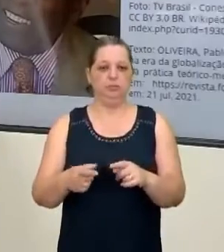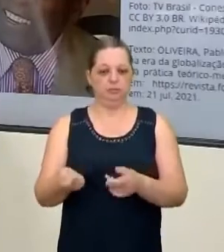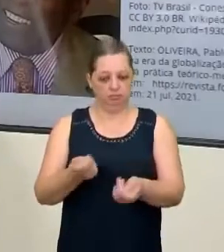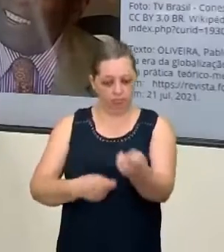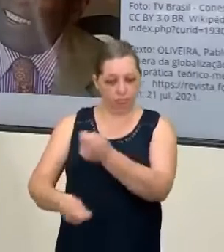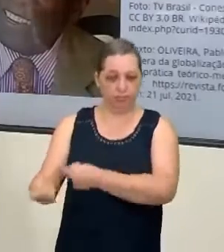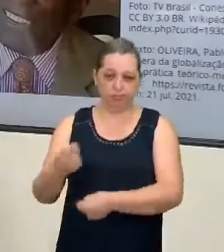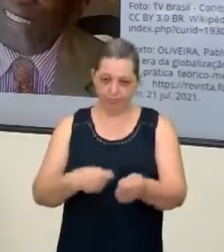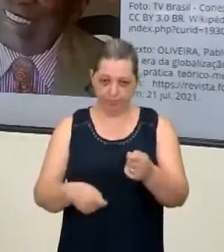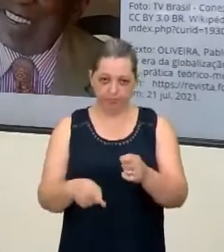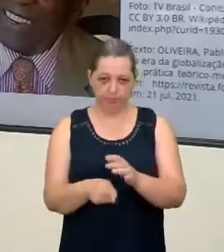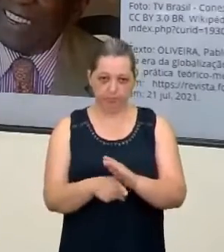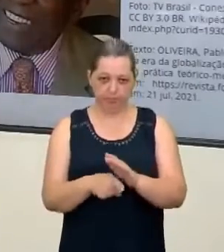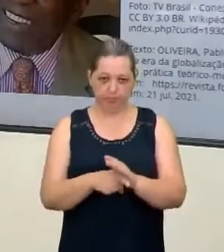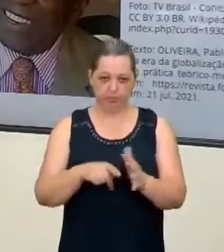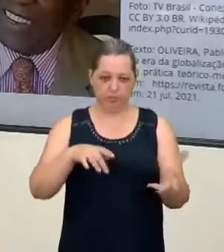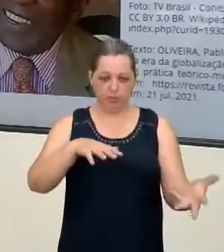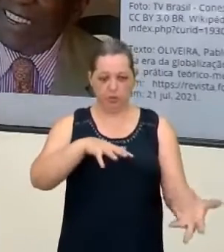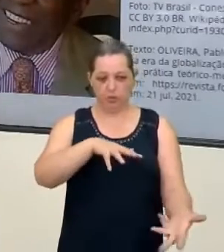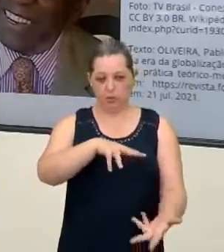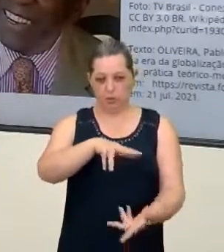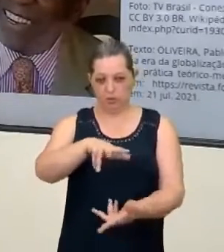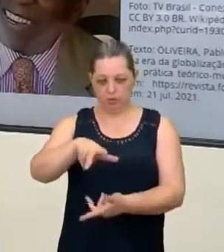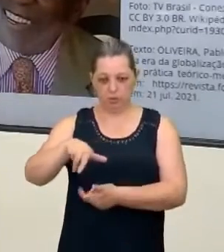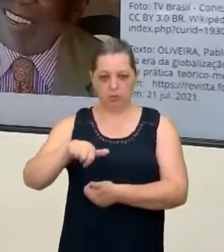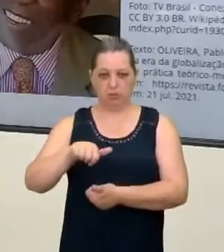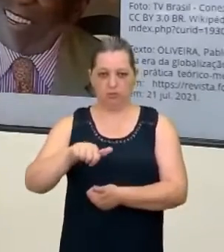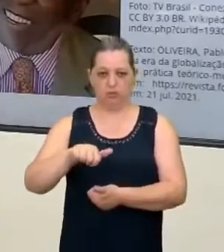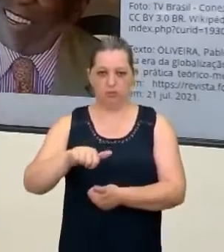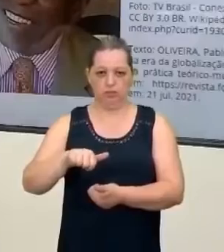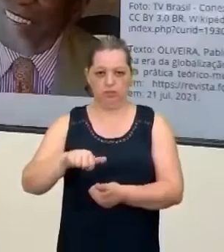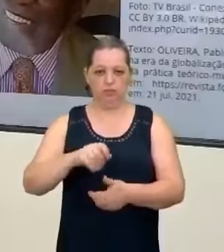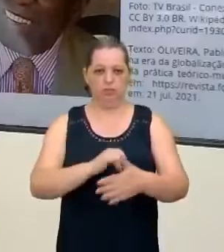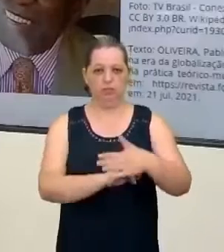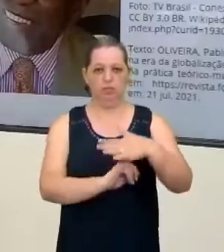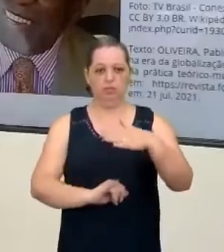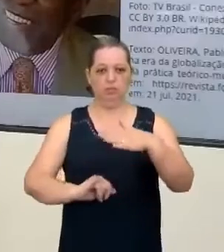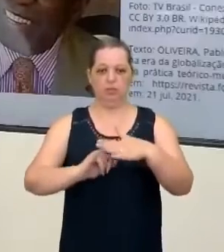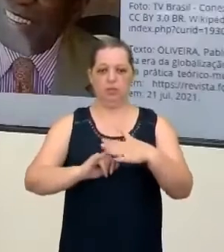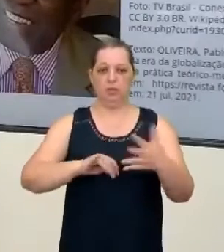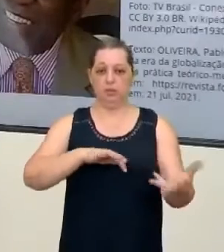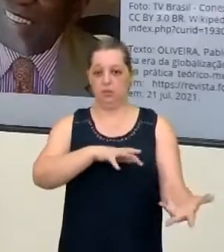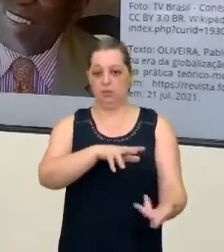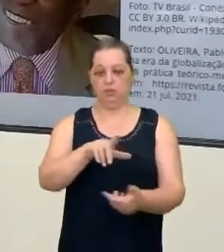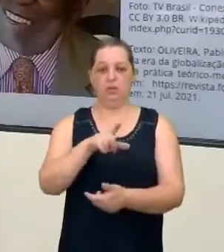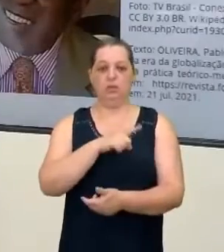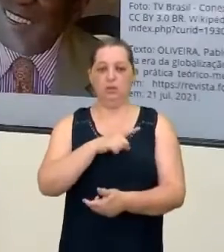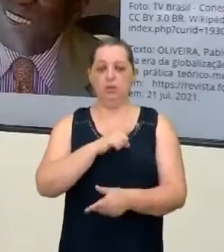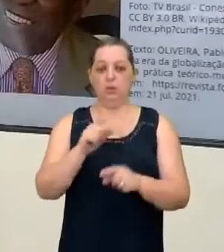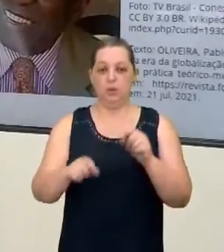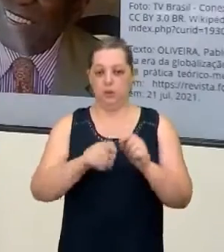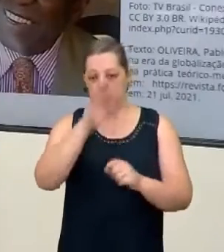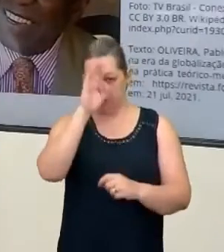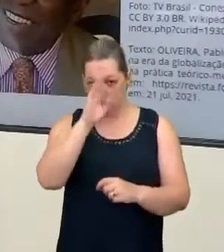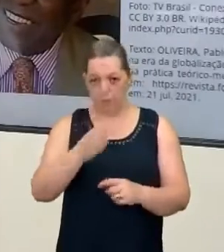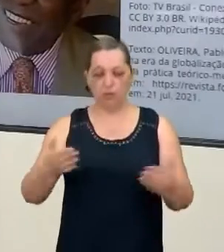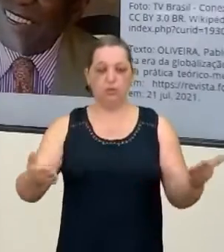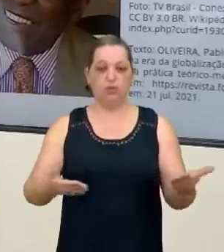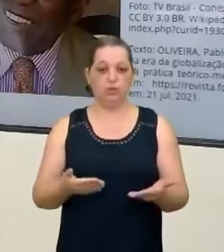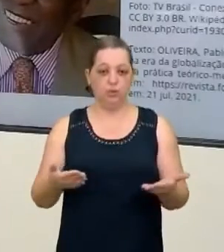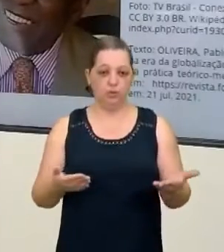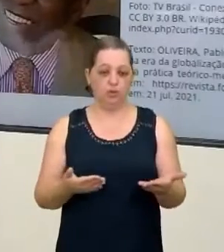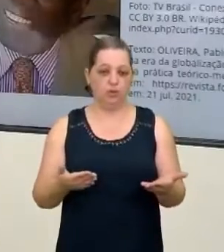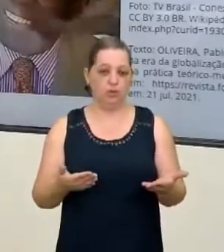e o processo global dessa instituição mundial que nós temos aí, principalmente hoje, né, que